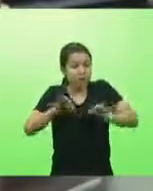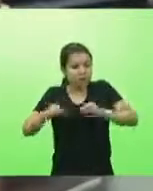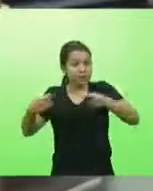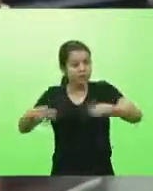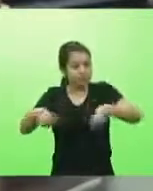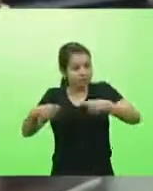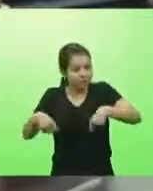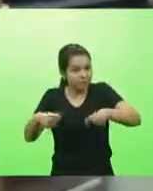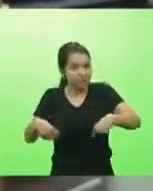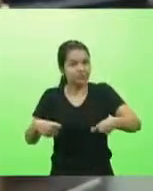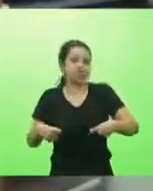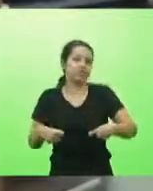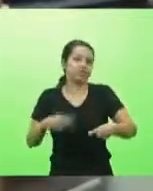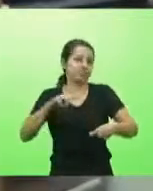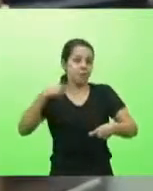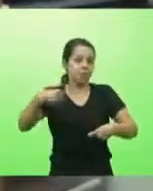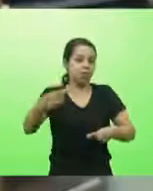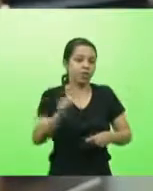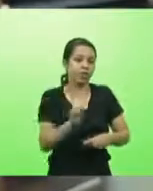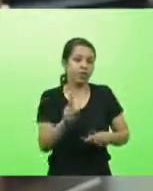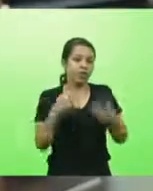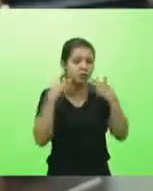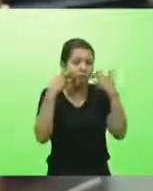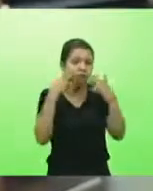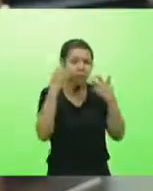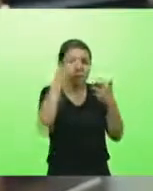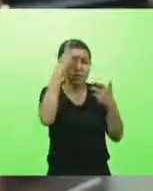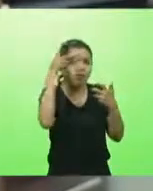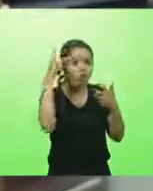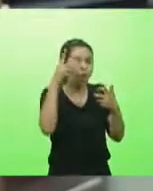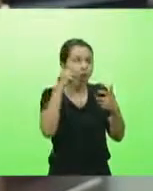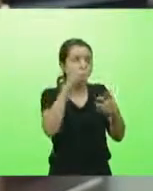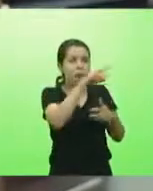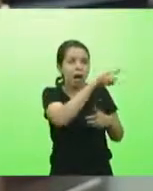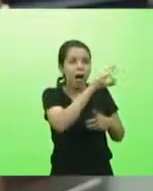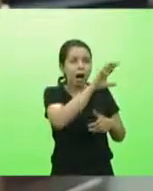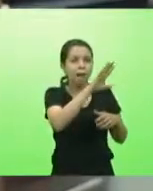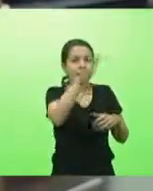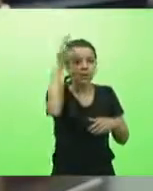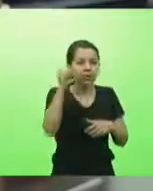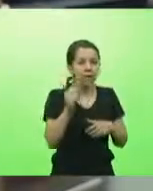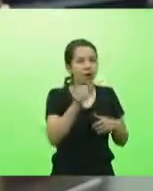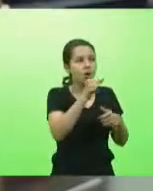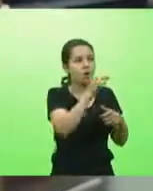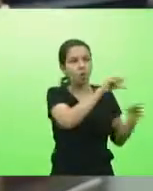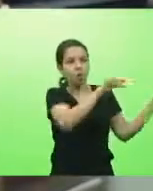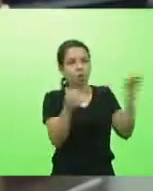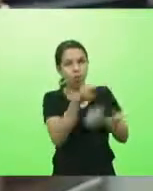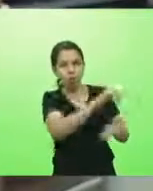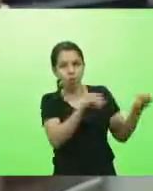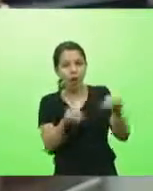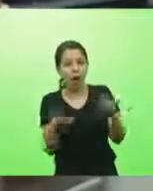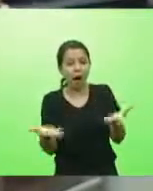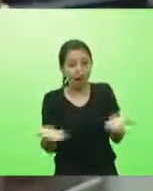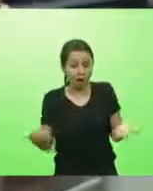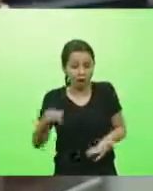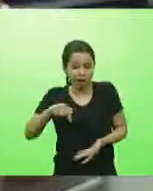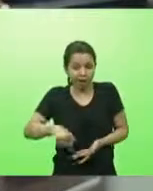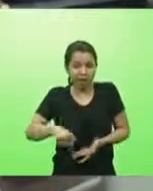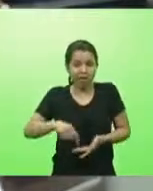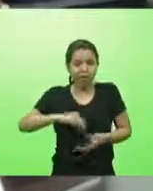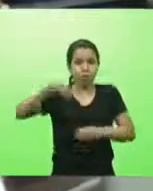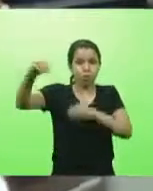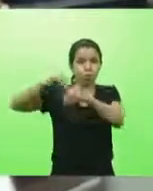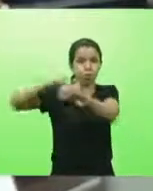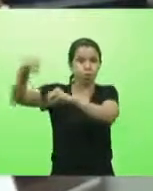nós recebemos paciente de Manaus e agora tá mandando o nosso Espírito Santo é triste de vez é doído de